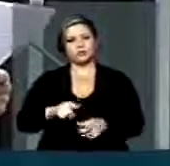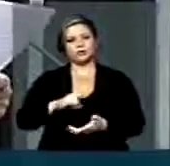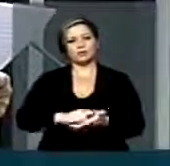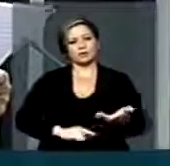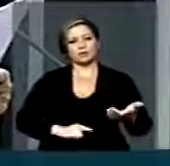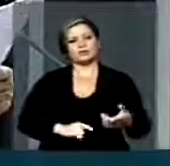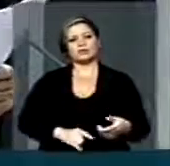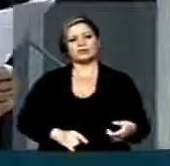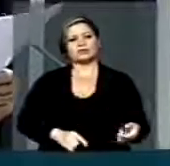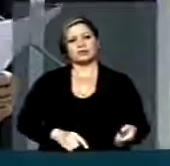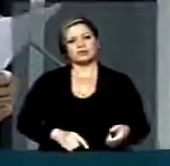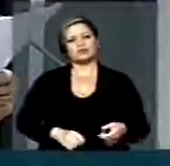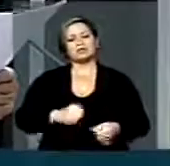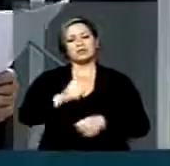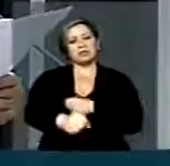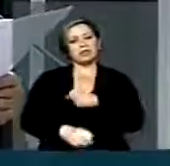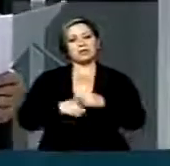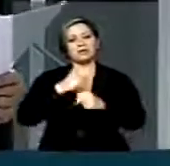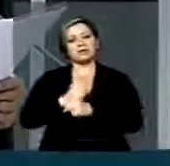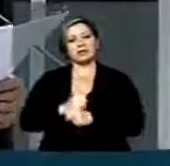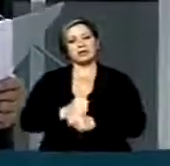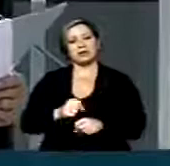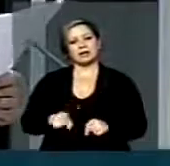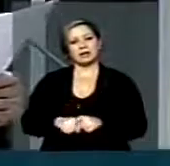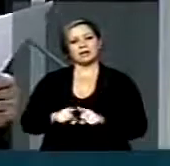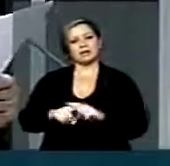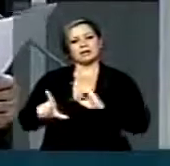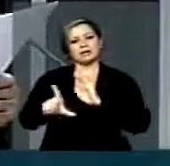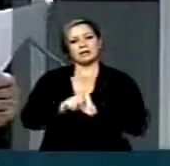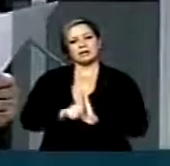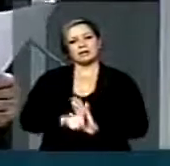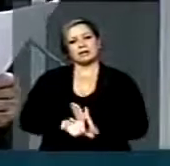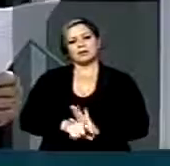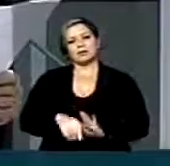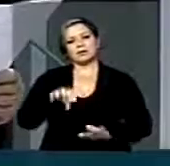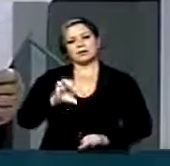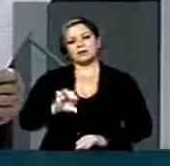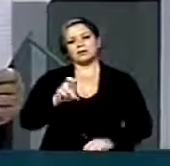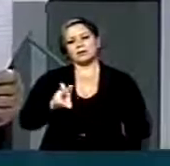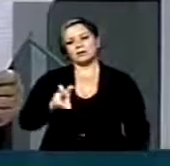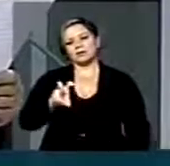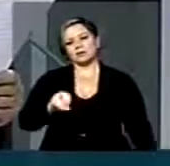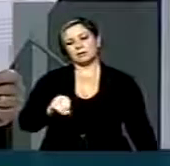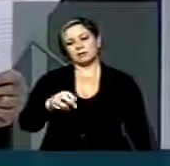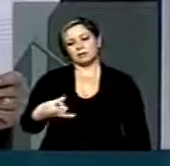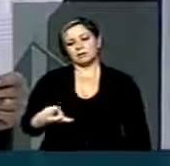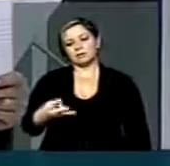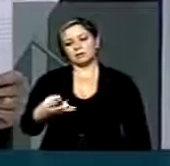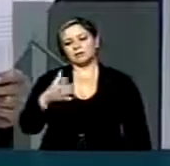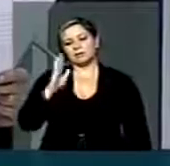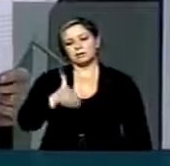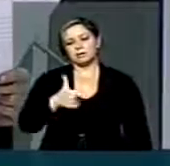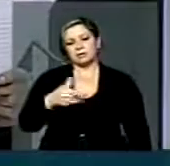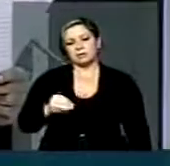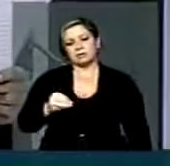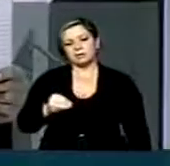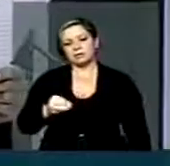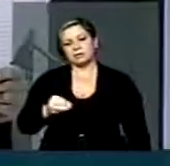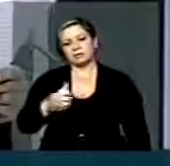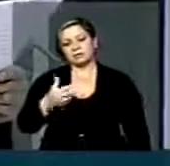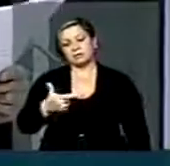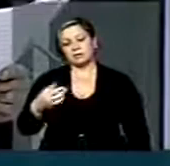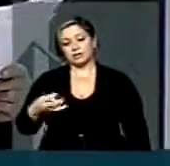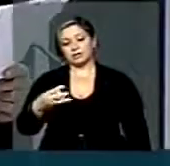de licenciamento anual, previsto na Lei nº 9503, de 23 de setembro